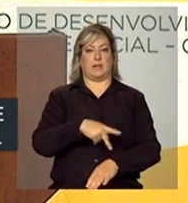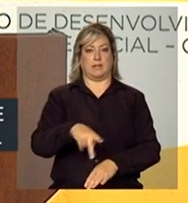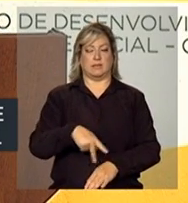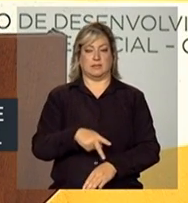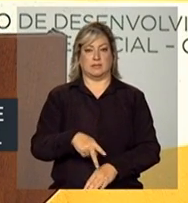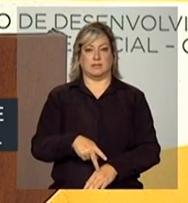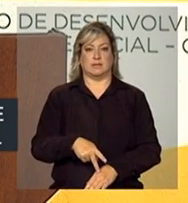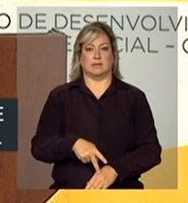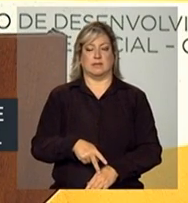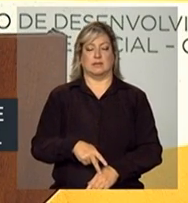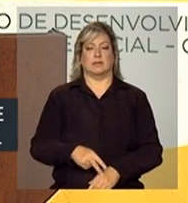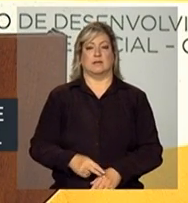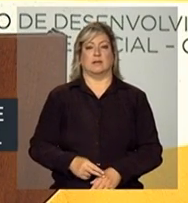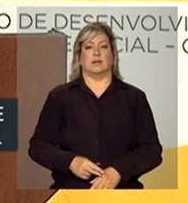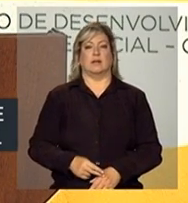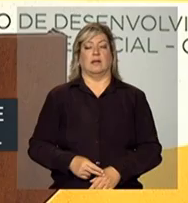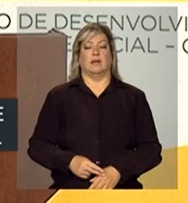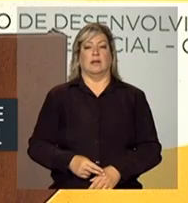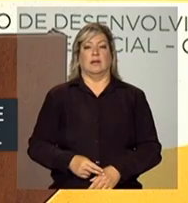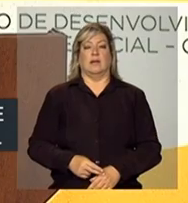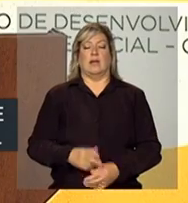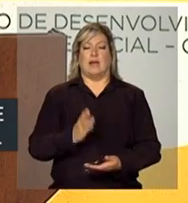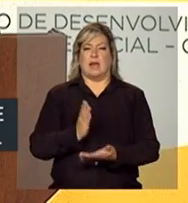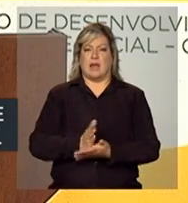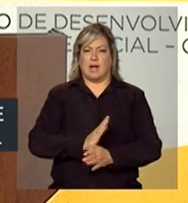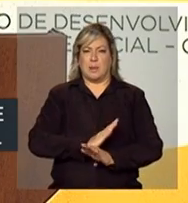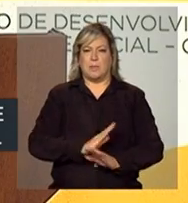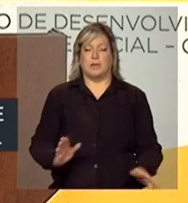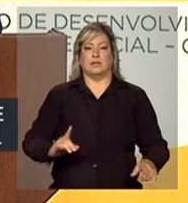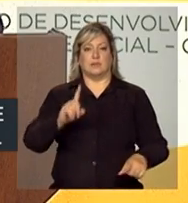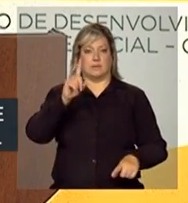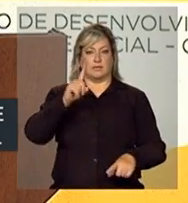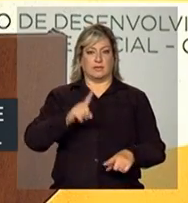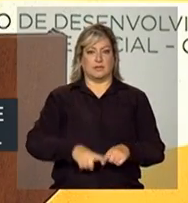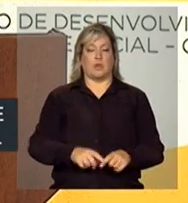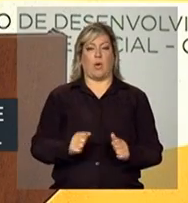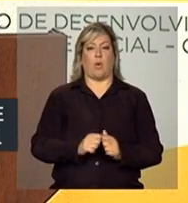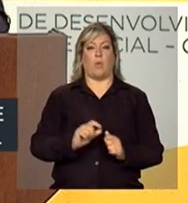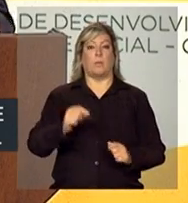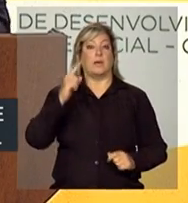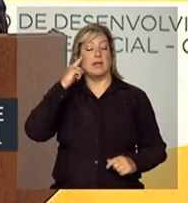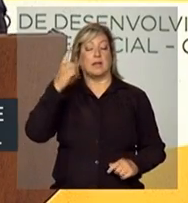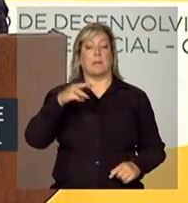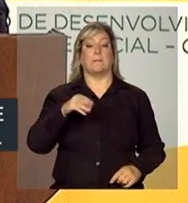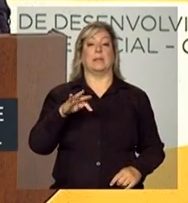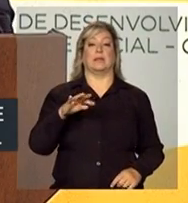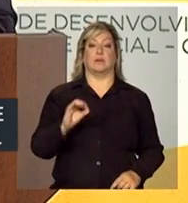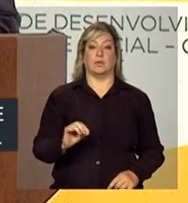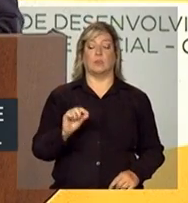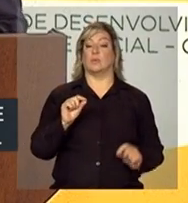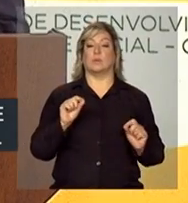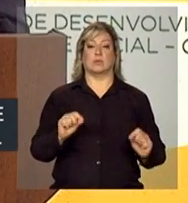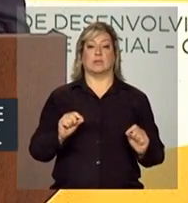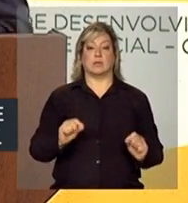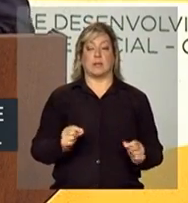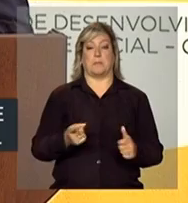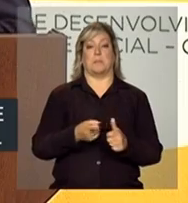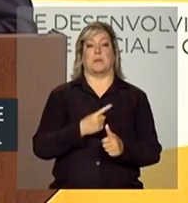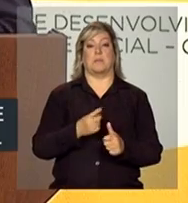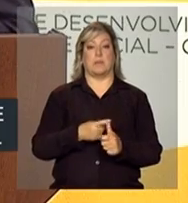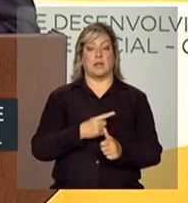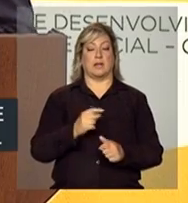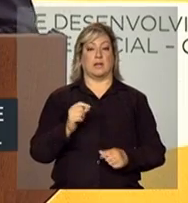rompendo, definitivamente, com mais do que uma ideia, com um mito de que, primeiro,